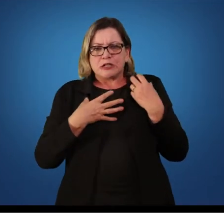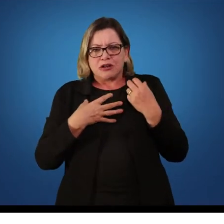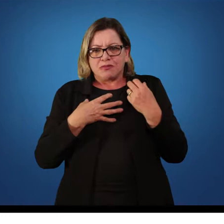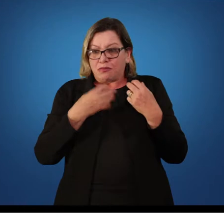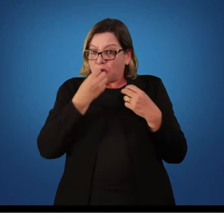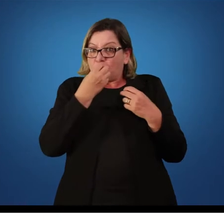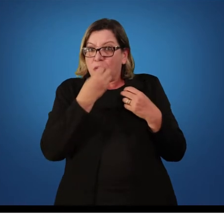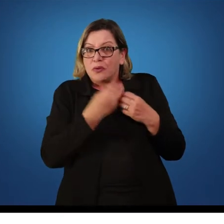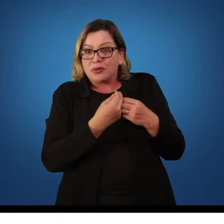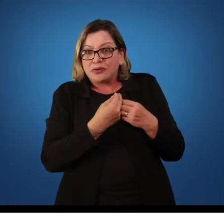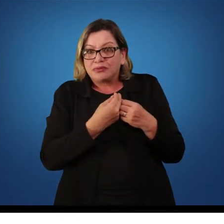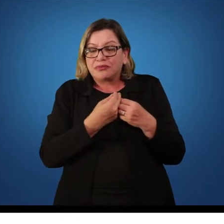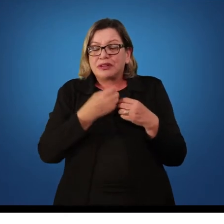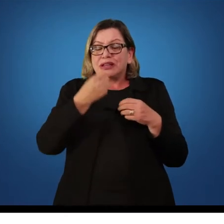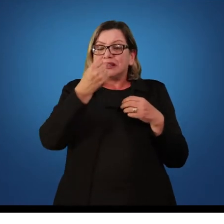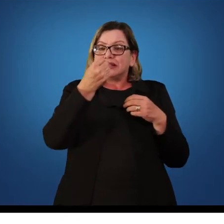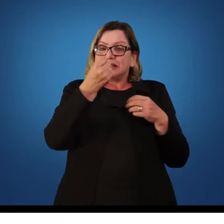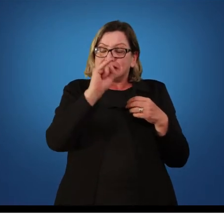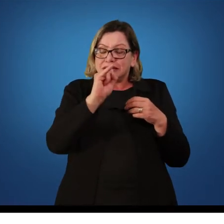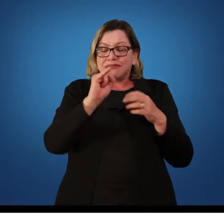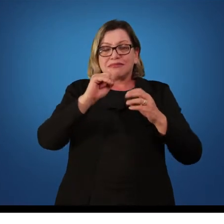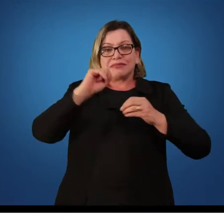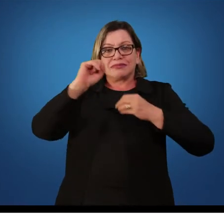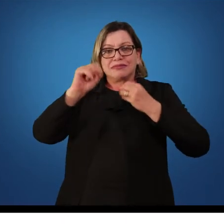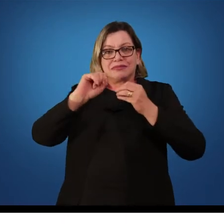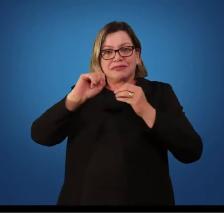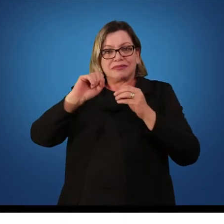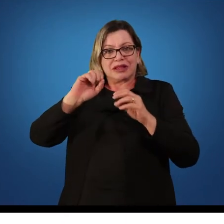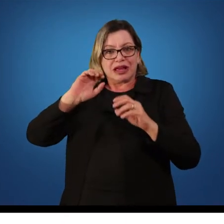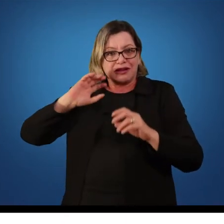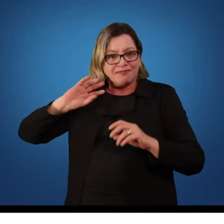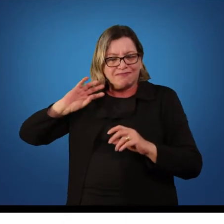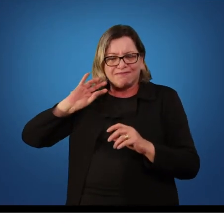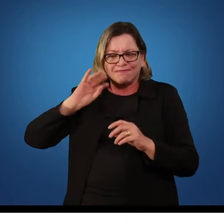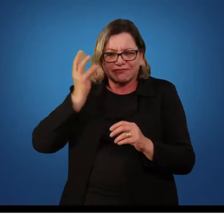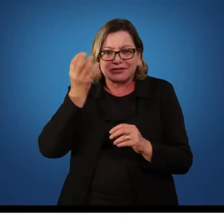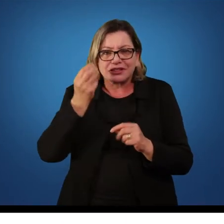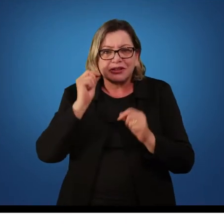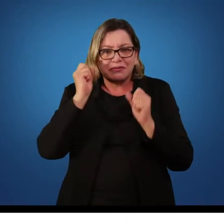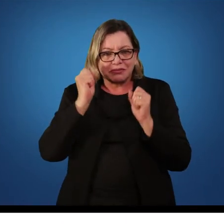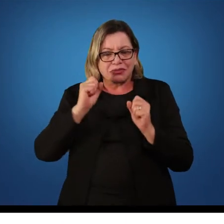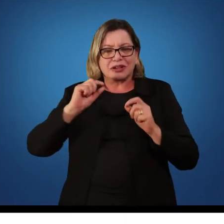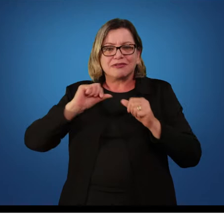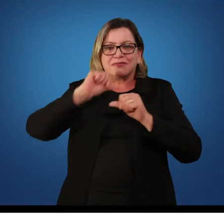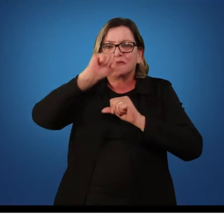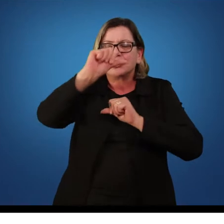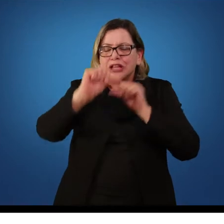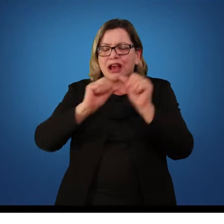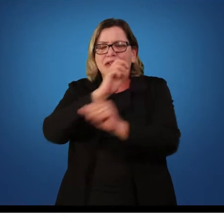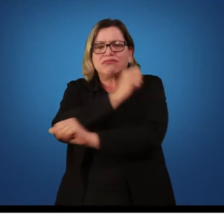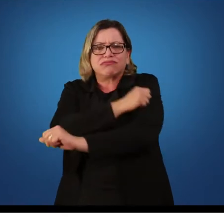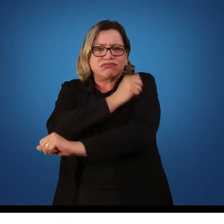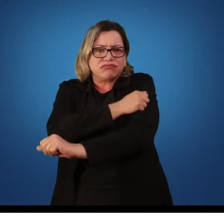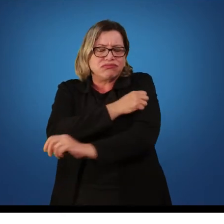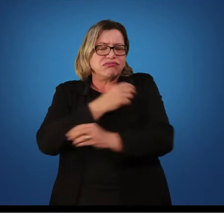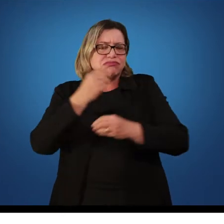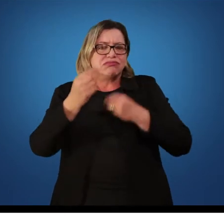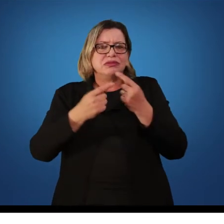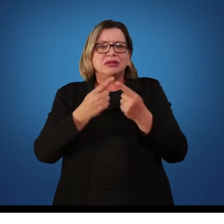ótimos. E esse nível de ativação ótimo, ele é muito variável de aluno para aluno.